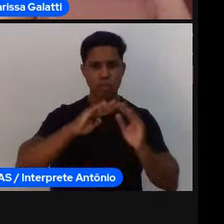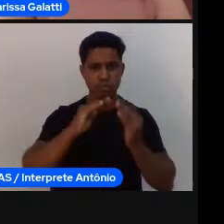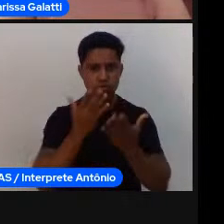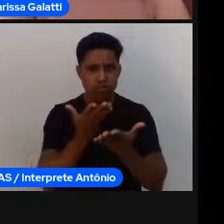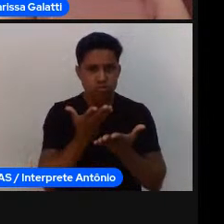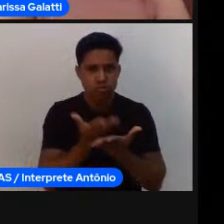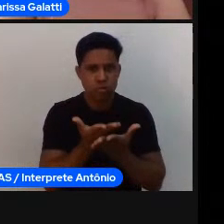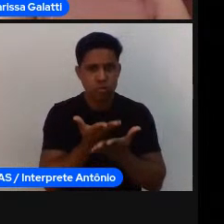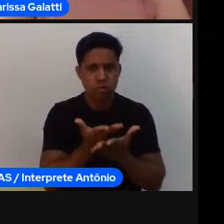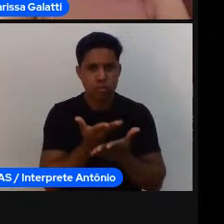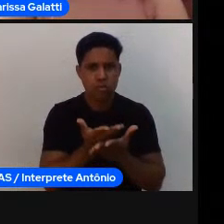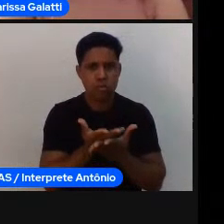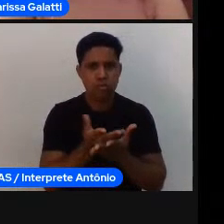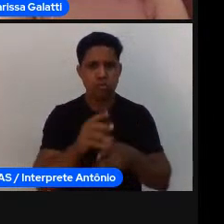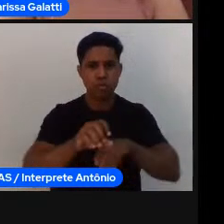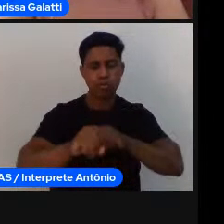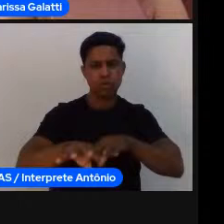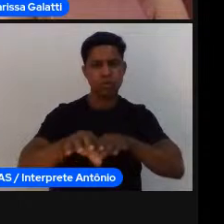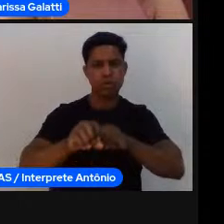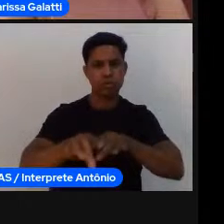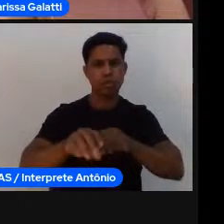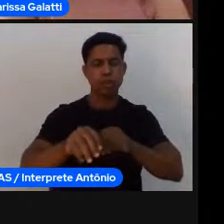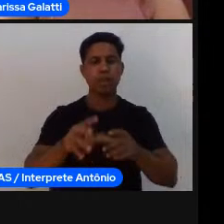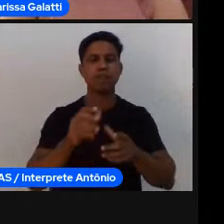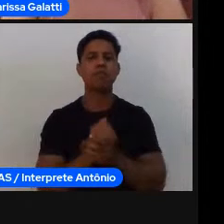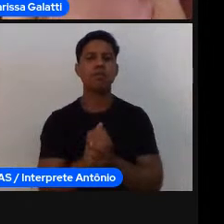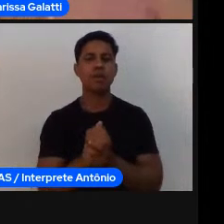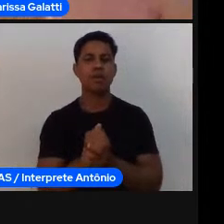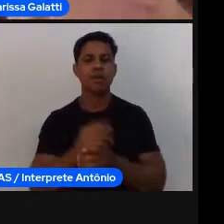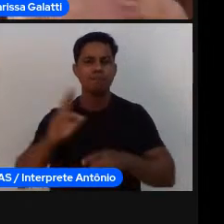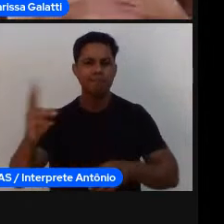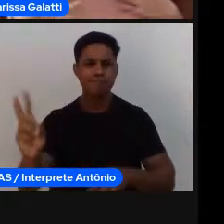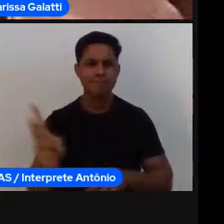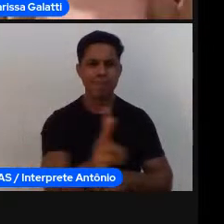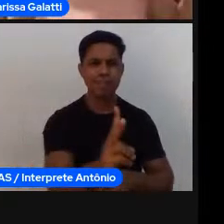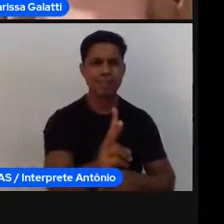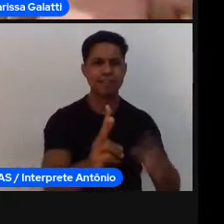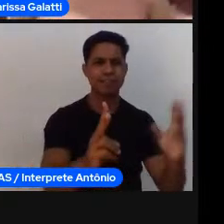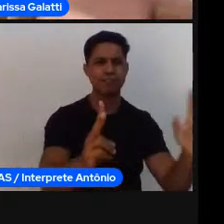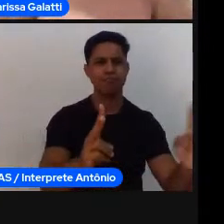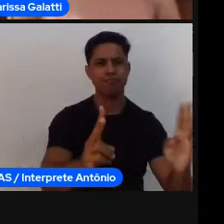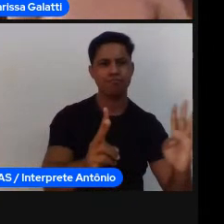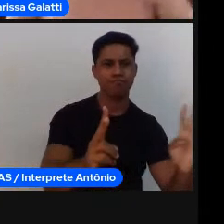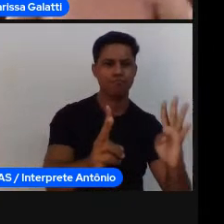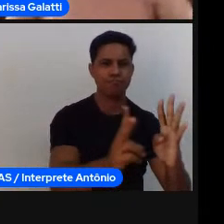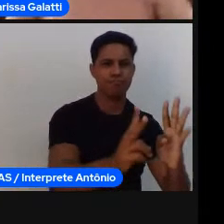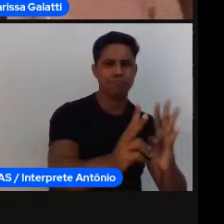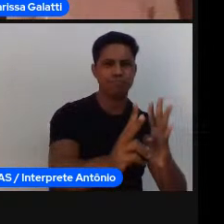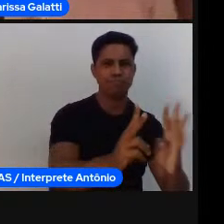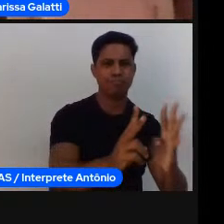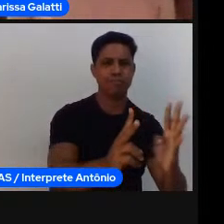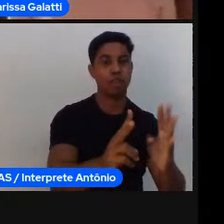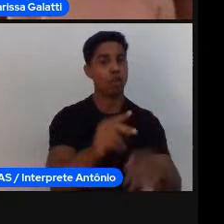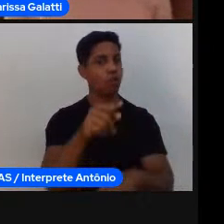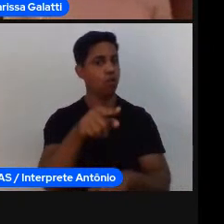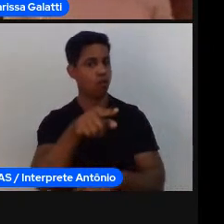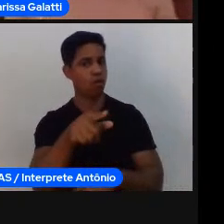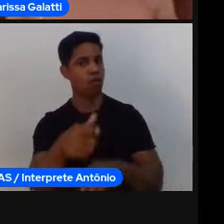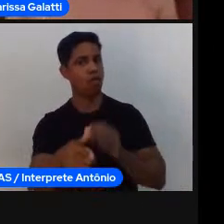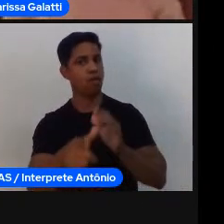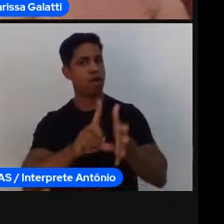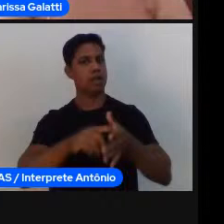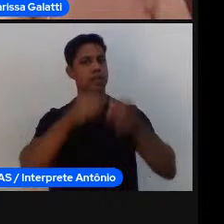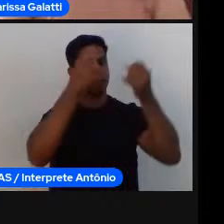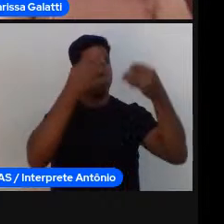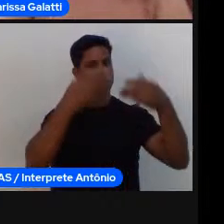atacantes do que defensores então muita gente consegue atravessar a rua criança se sente confiante olha eu consigo atravessar a rua e driblando eu sou quase uma janetinha